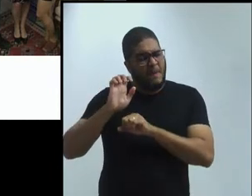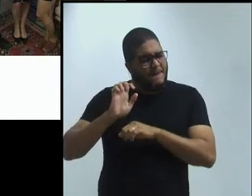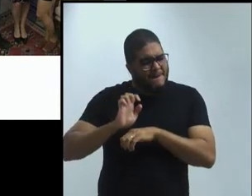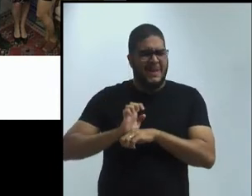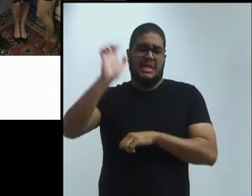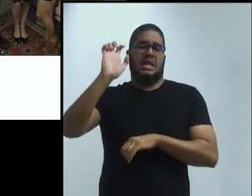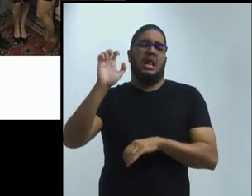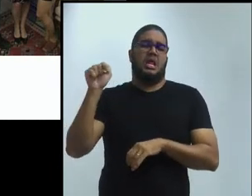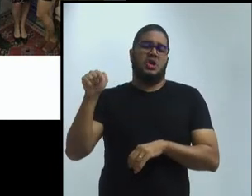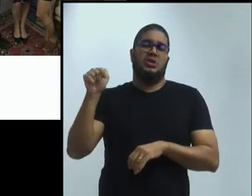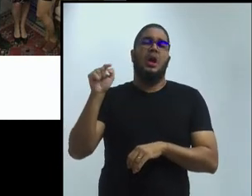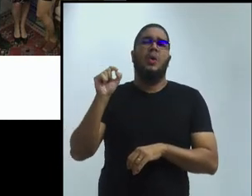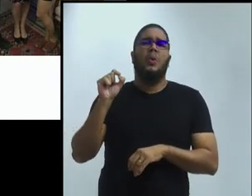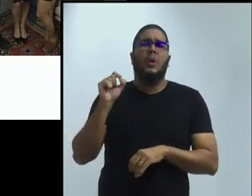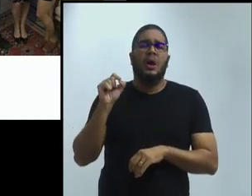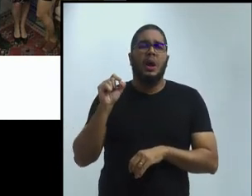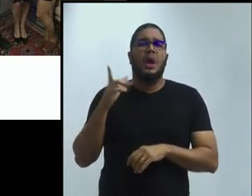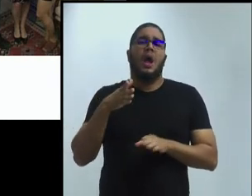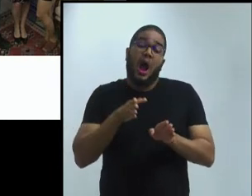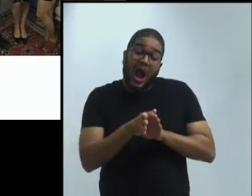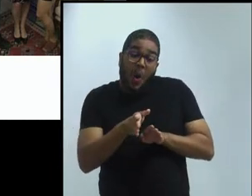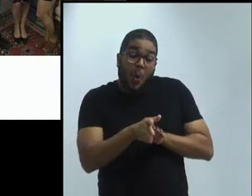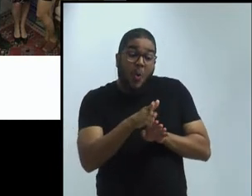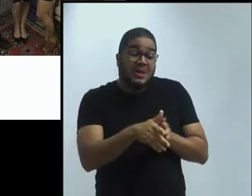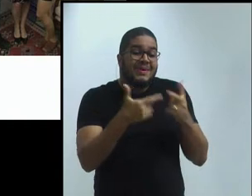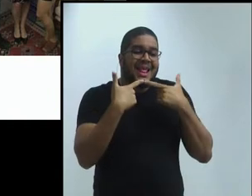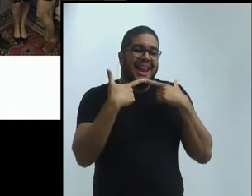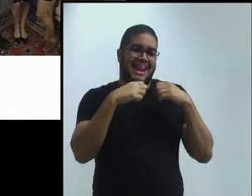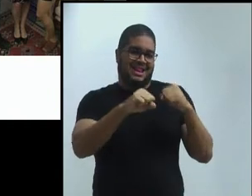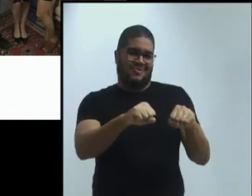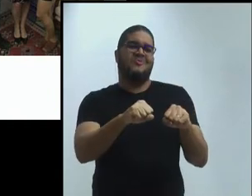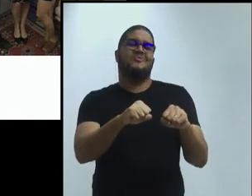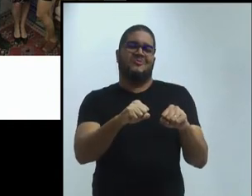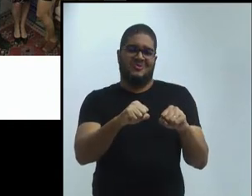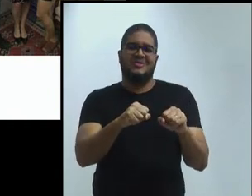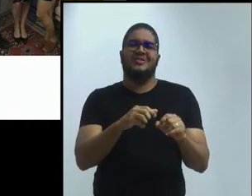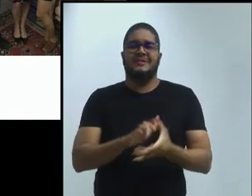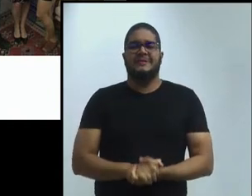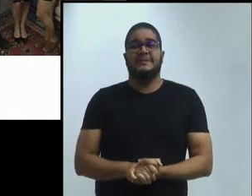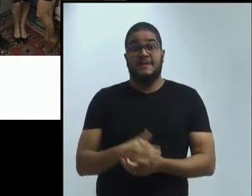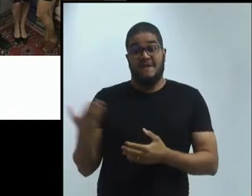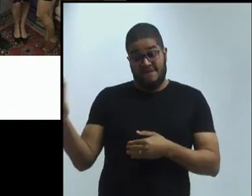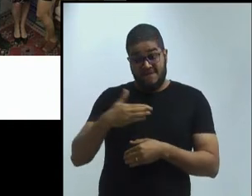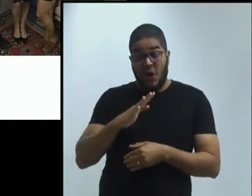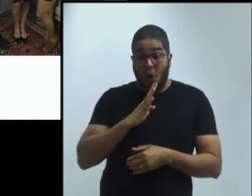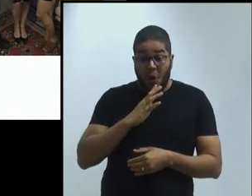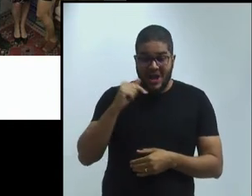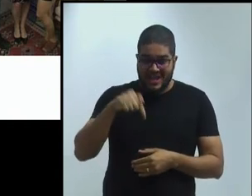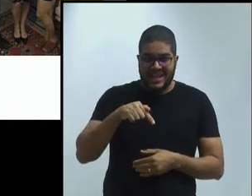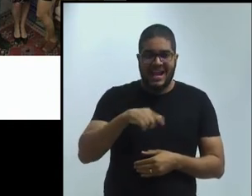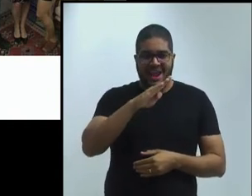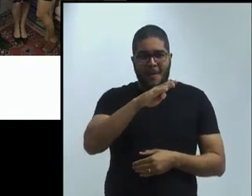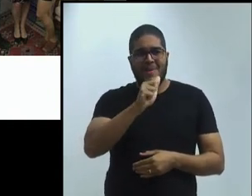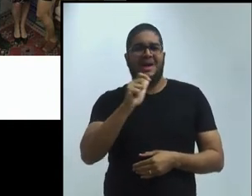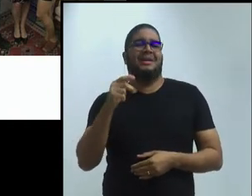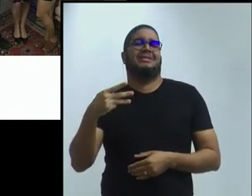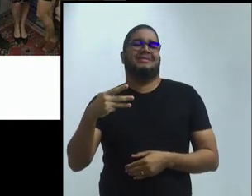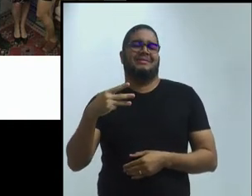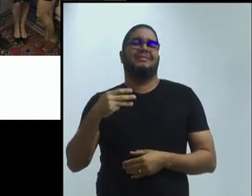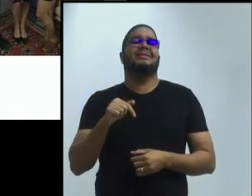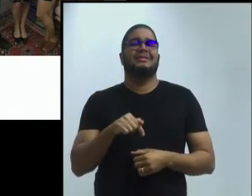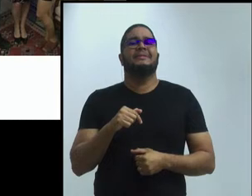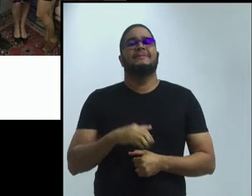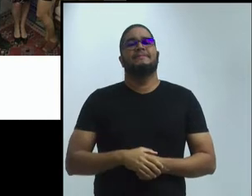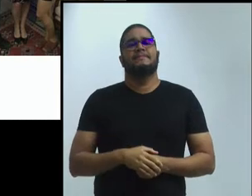veio nos visitar aqui e conhecer o nosso centro de autoacesso. Então, eu digo, tudo isso ao longo do quê?